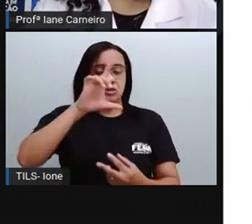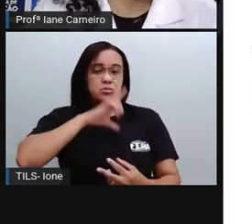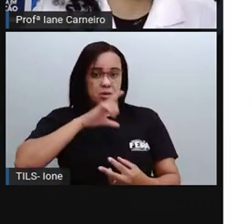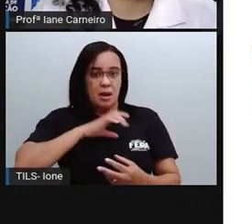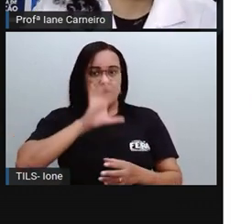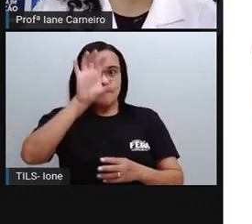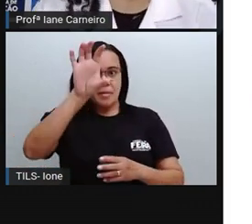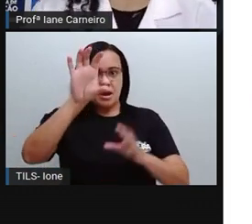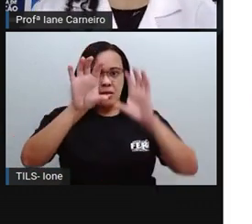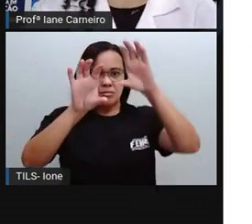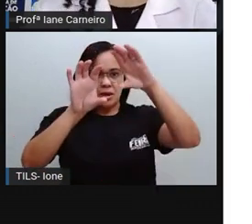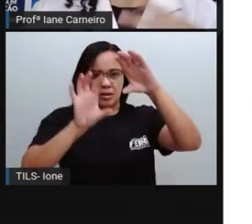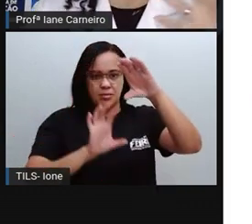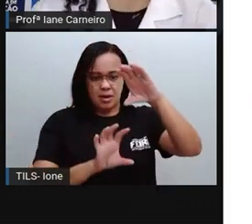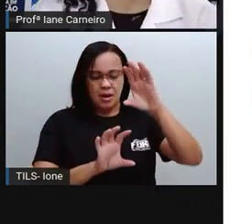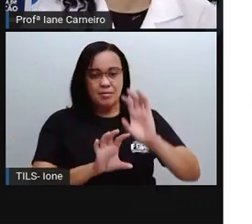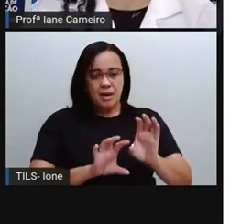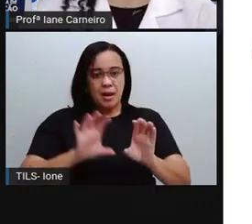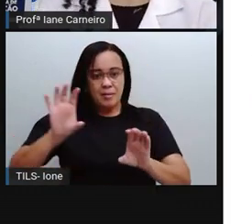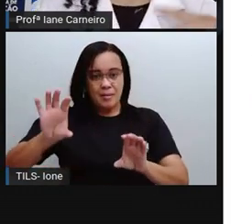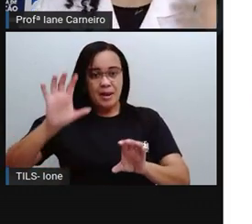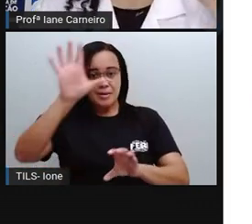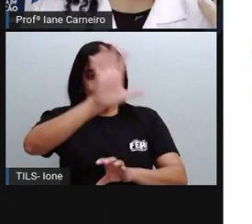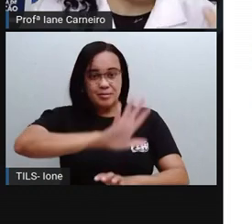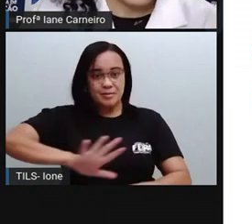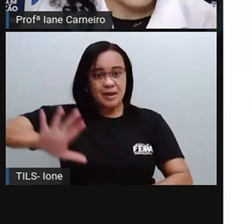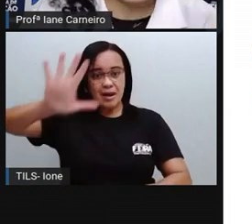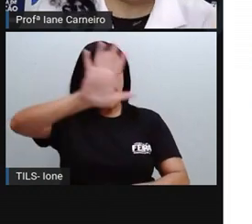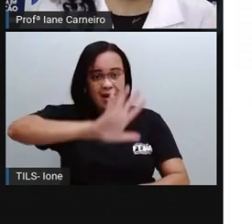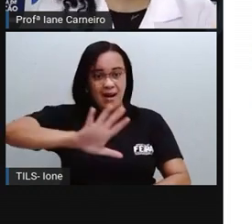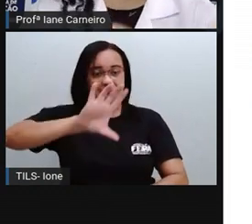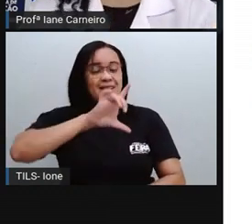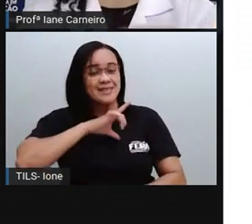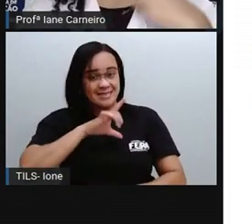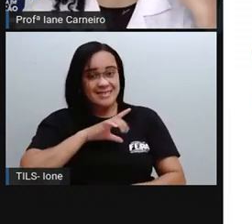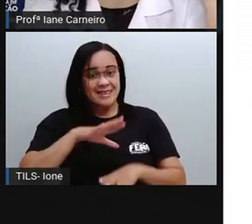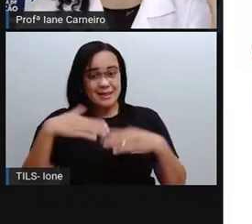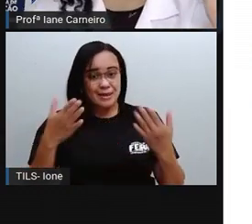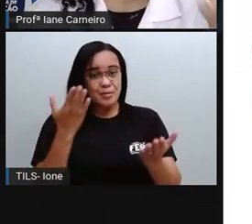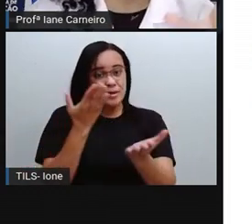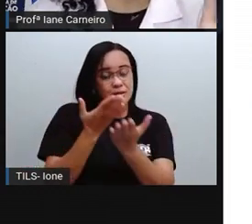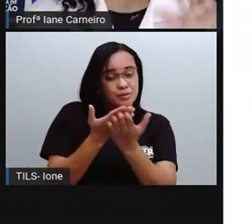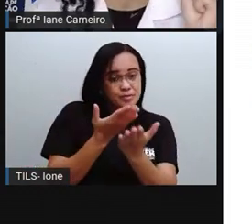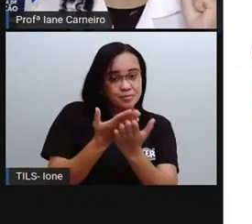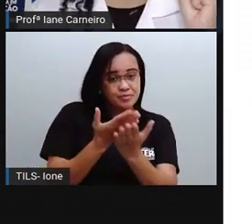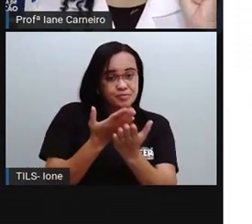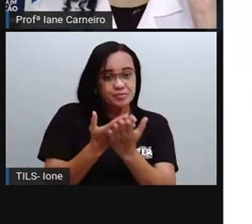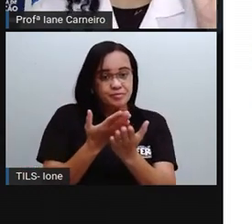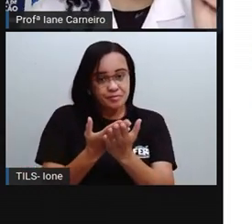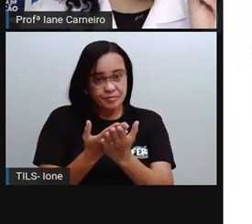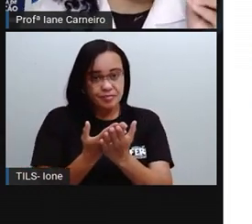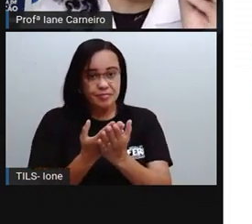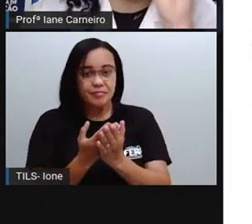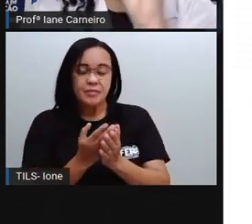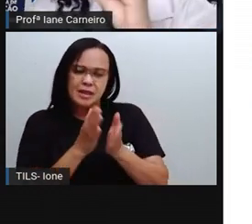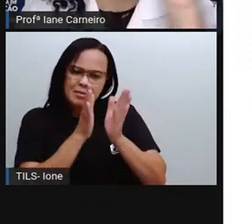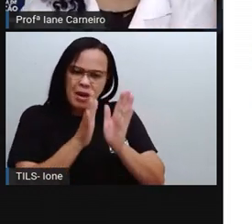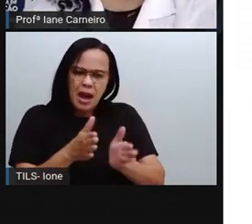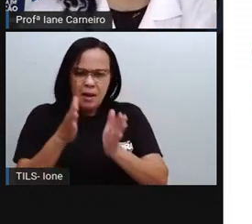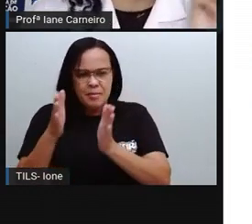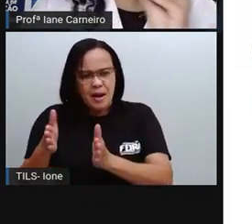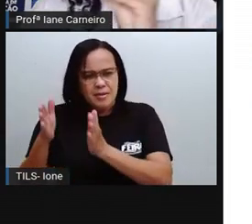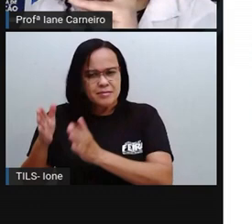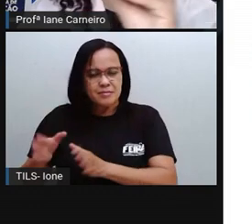Isso mesmo, né? Para que a gente possa estudar, né? O Brasil de uma forma mais direitinho, Se